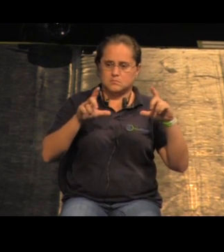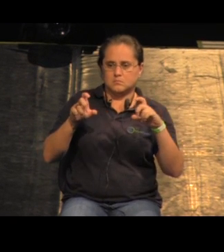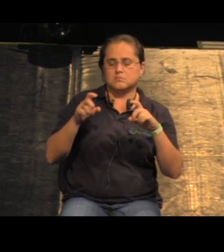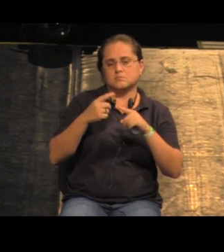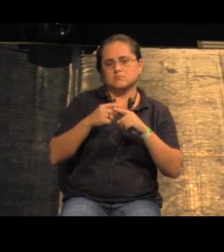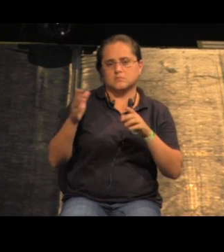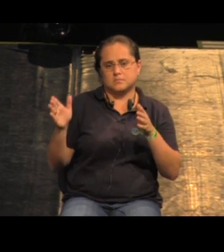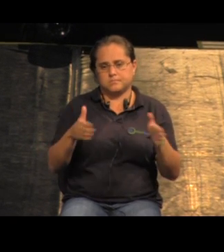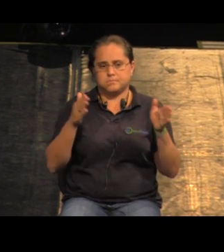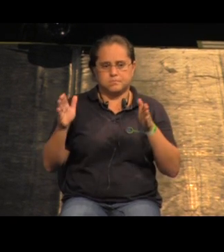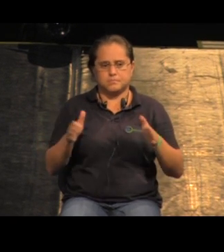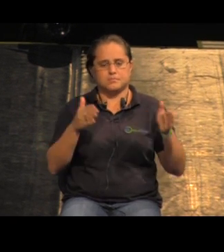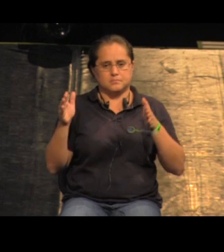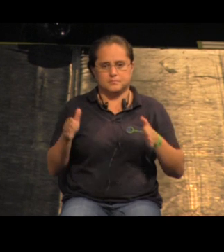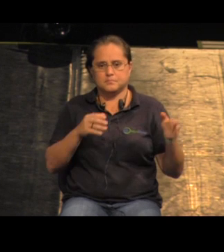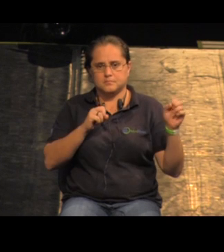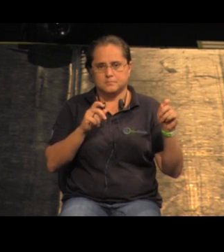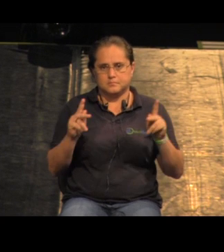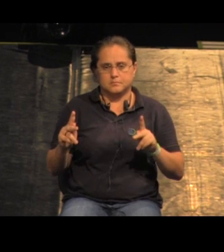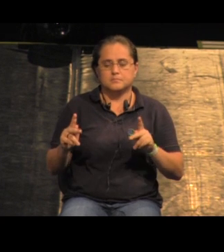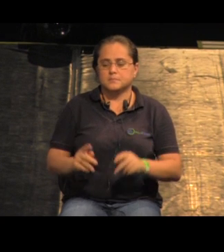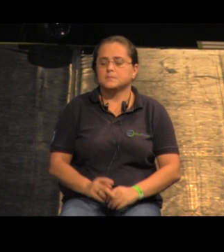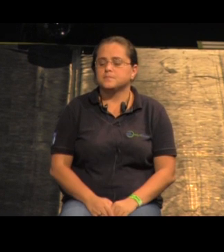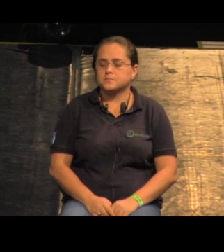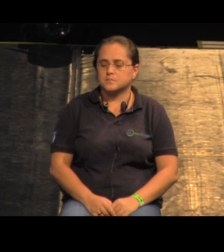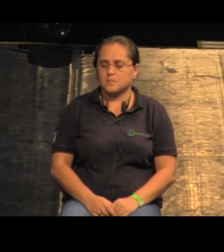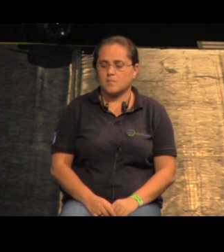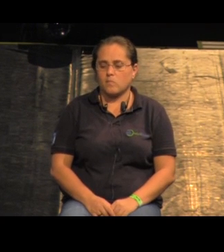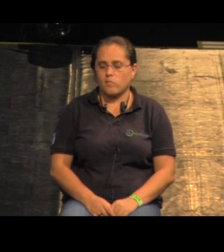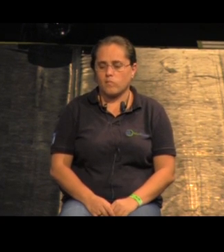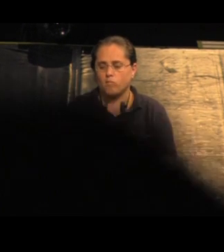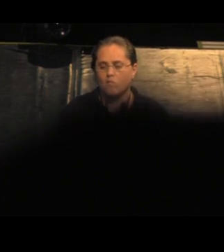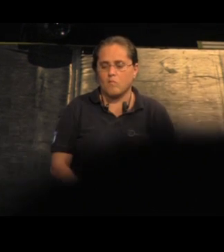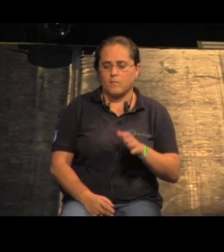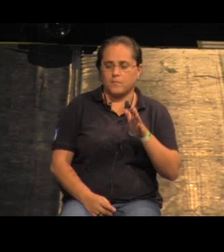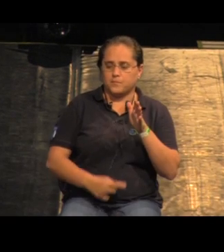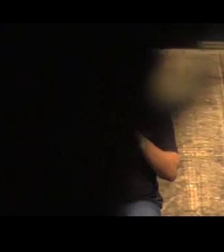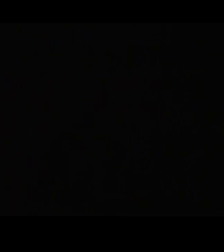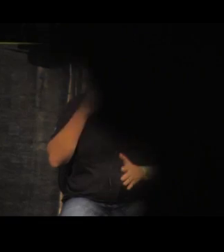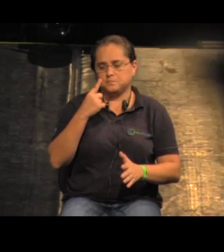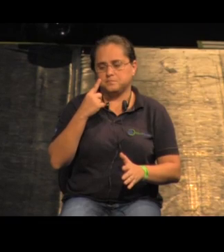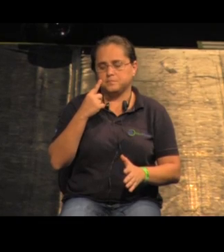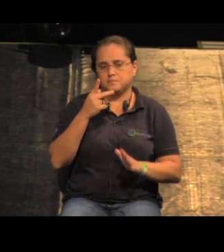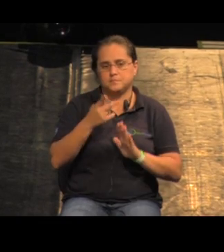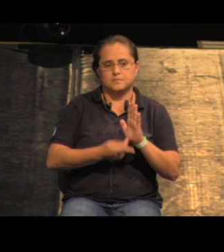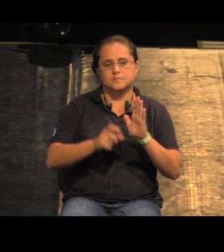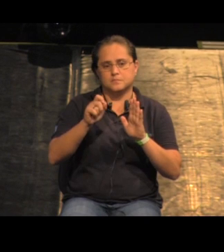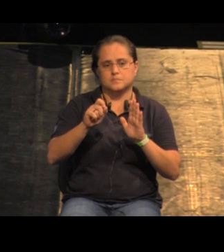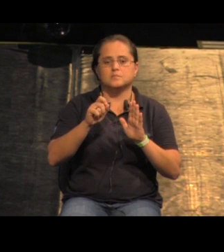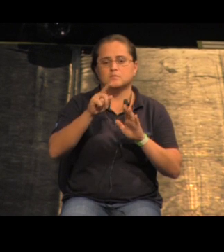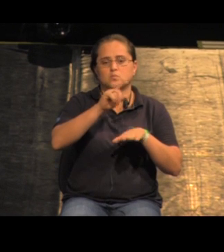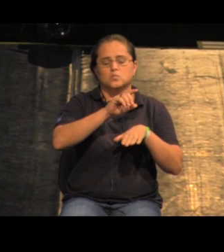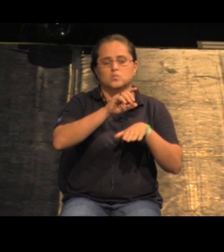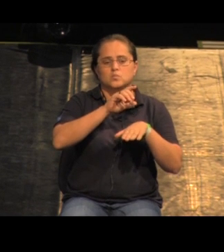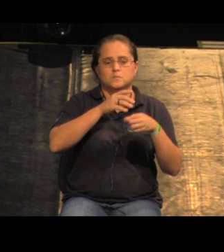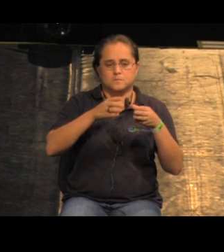porque eu vou passar rápido, porque acho que não interessa aqui a gente ver cada detalhe. O primeiro projeto que eu vou mostrar foi um concurso